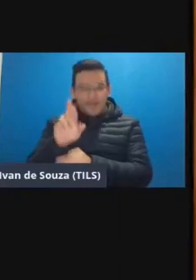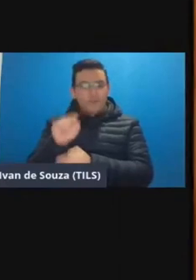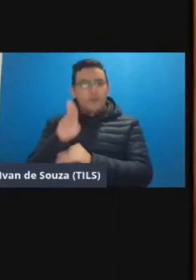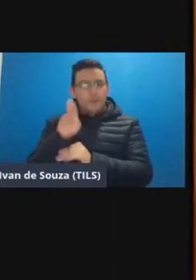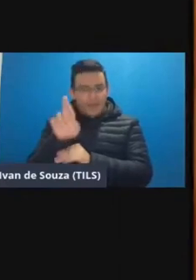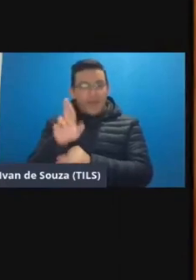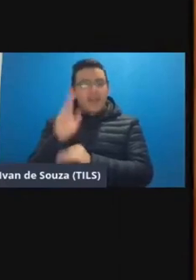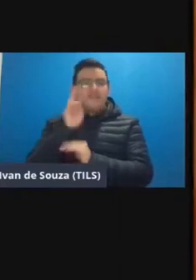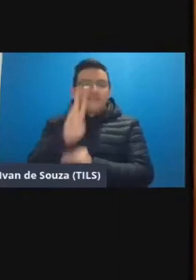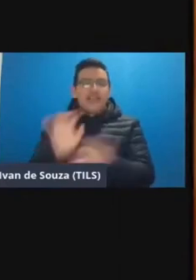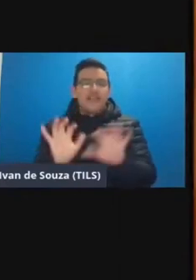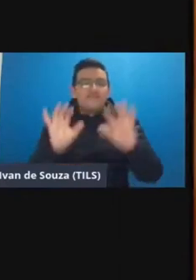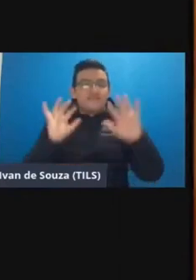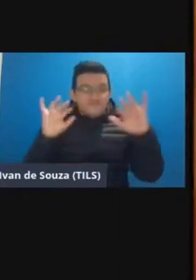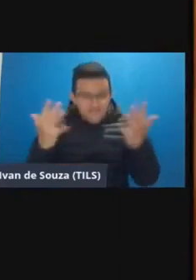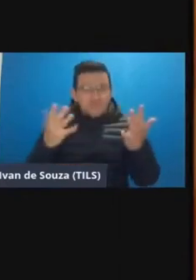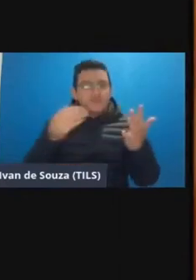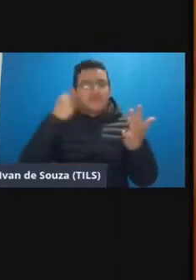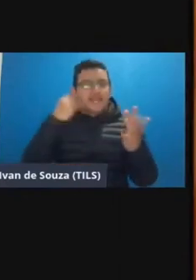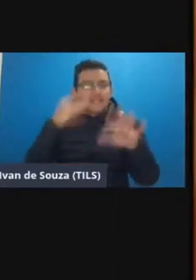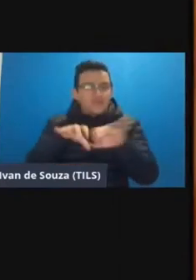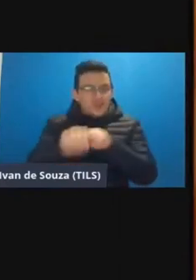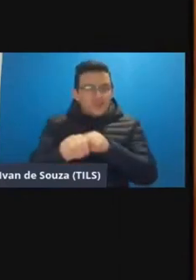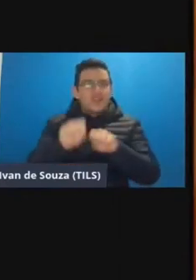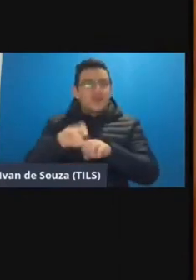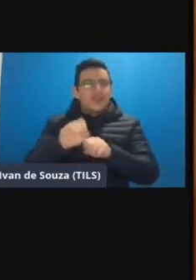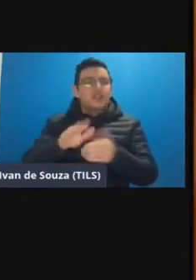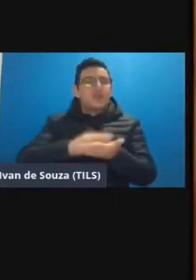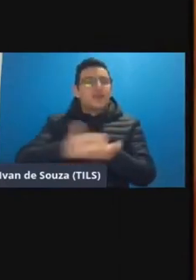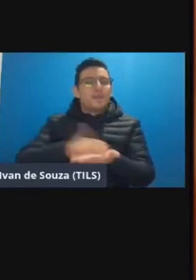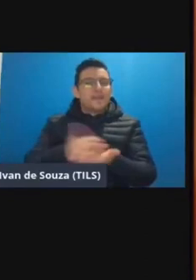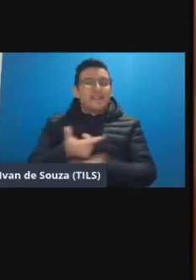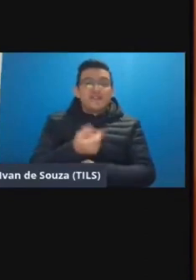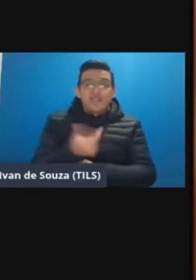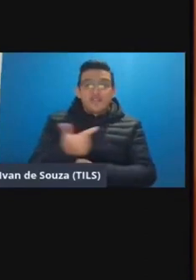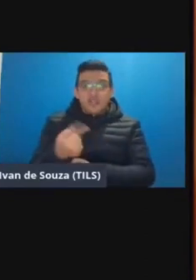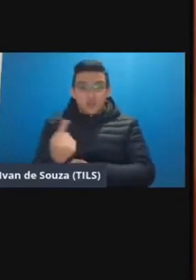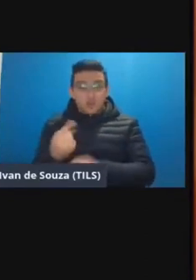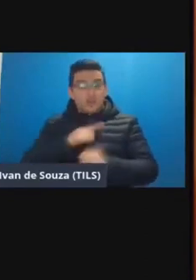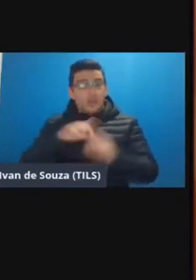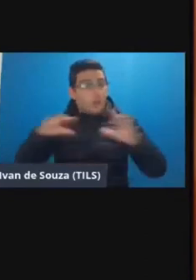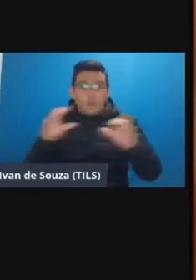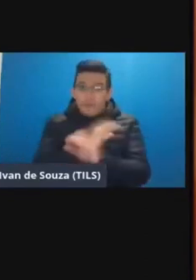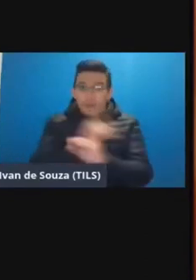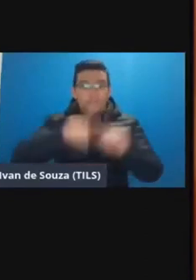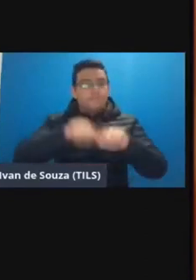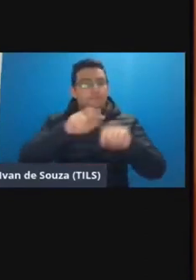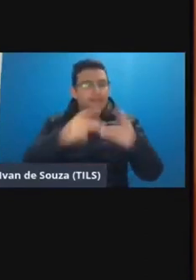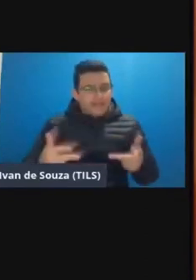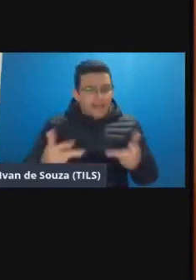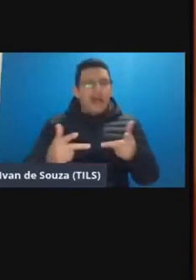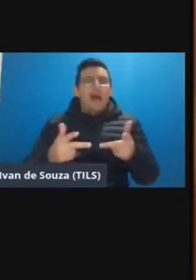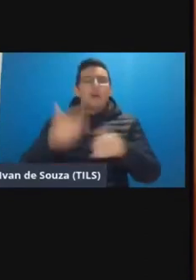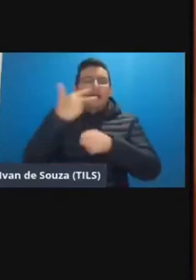de eventos vivências formativas para educação híbrida 2021 e nós temos todo o material e as gravações de